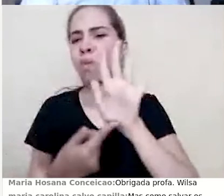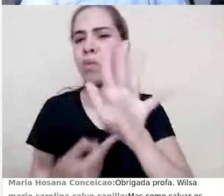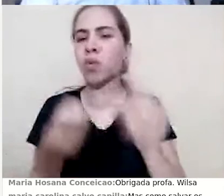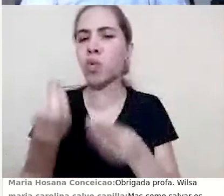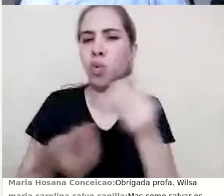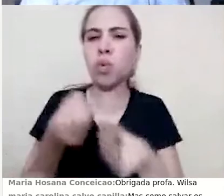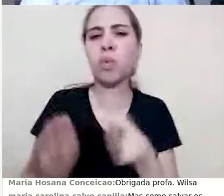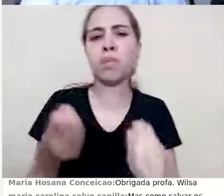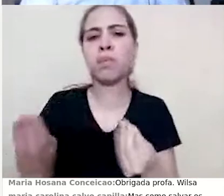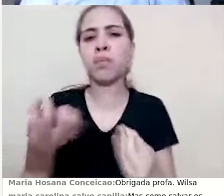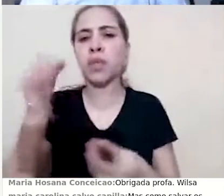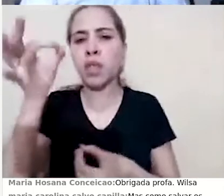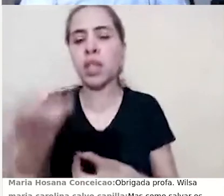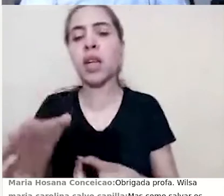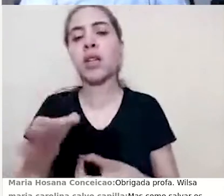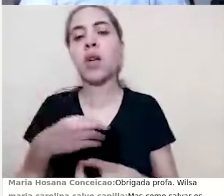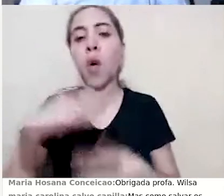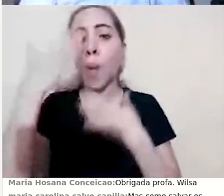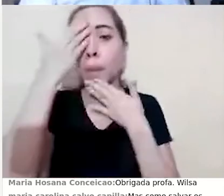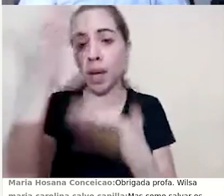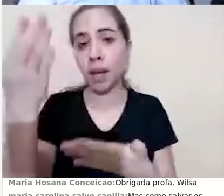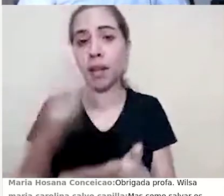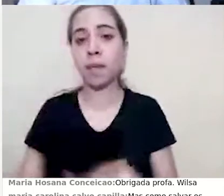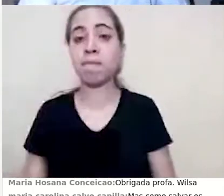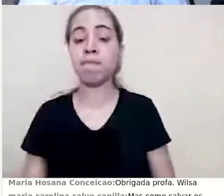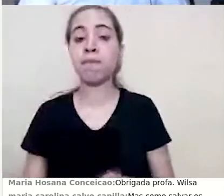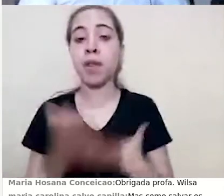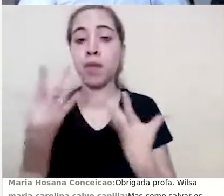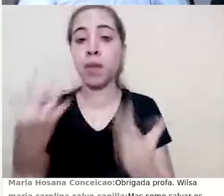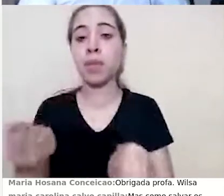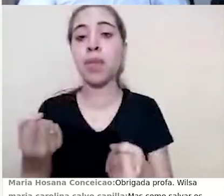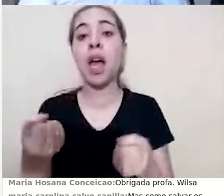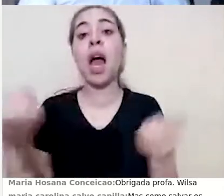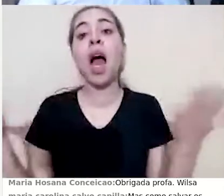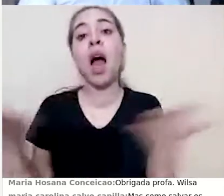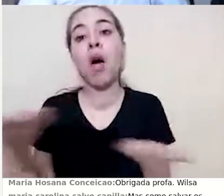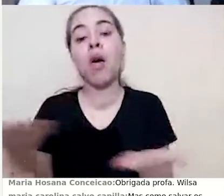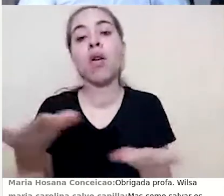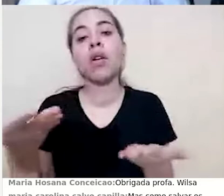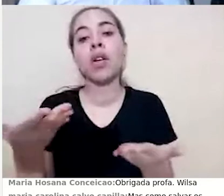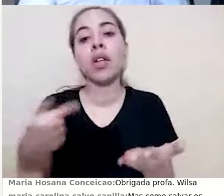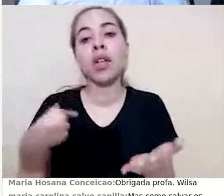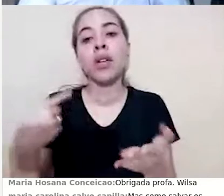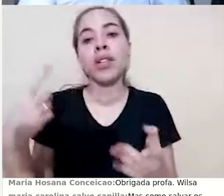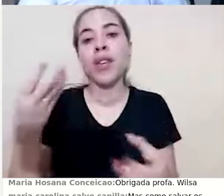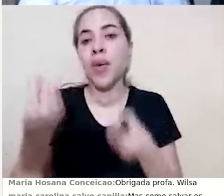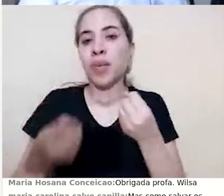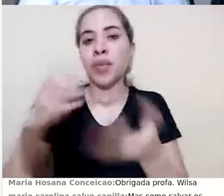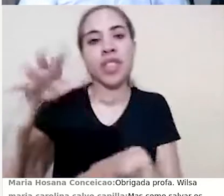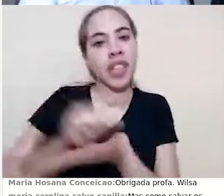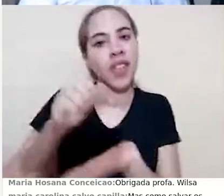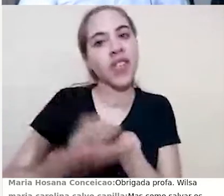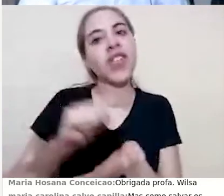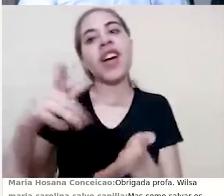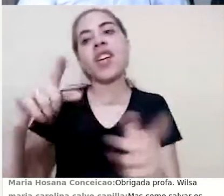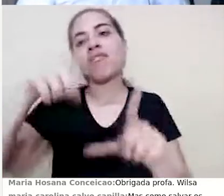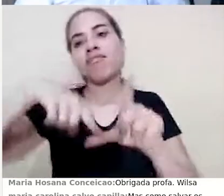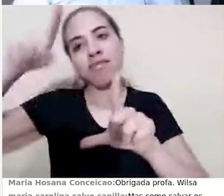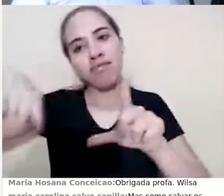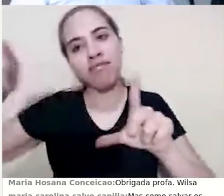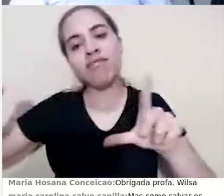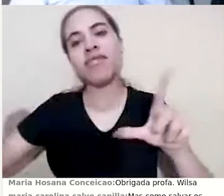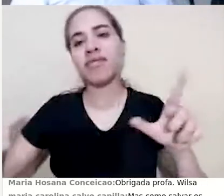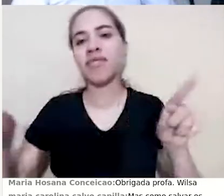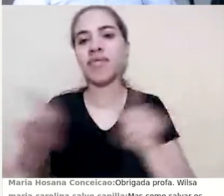pergunta, tá ok, obrigada. Vamos lá. Ah, salvar os gráficos, depois você fala. Ok. Vamos salvar os gráficos,